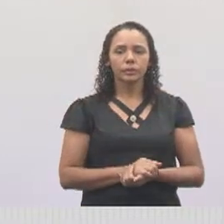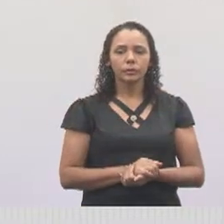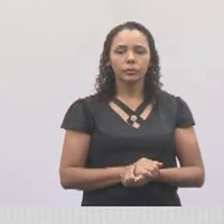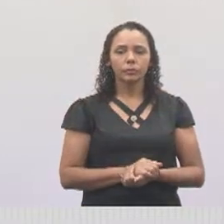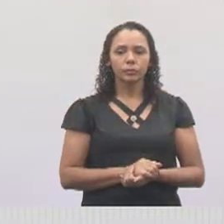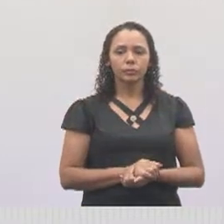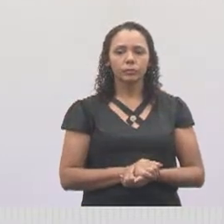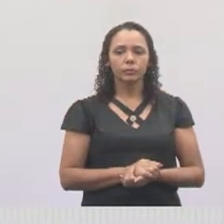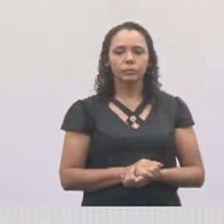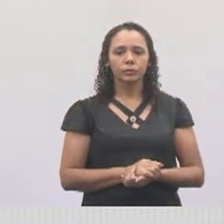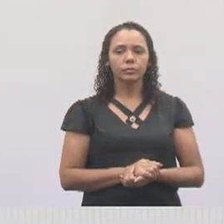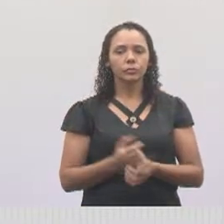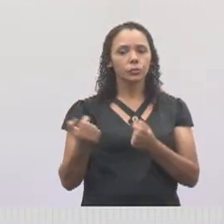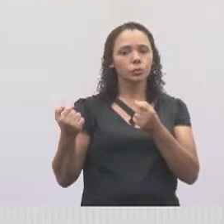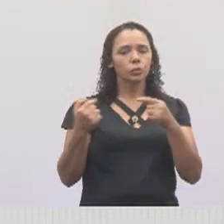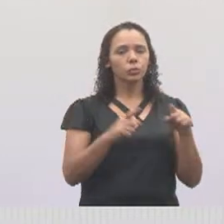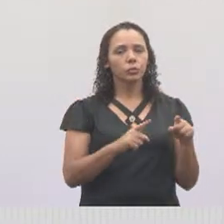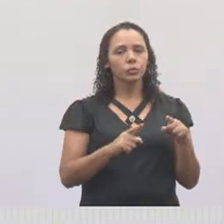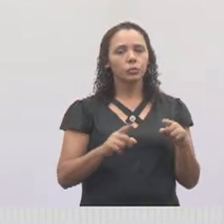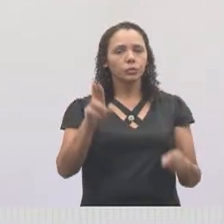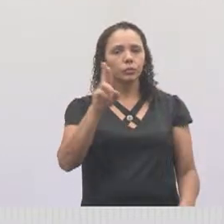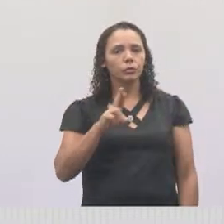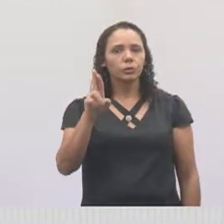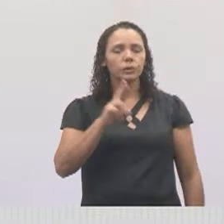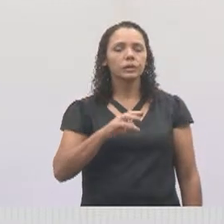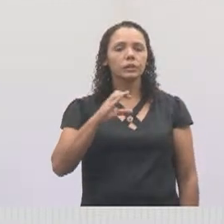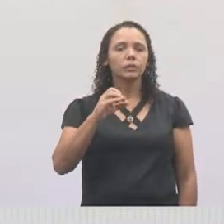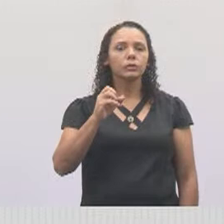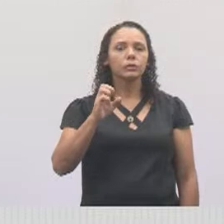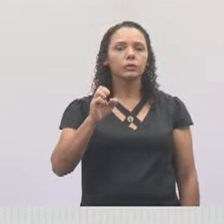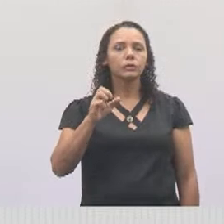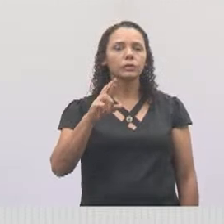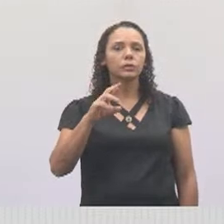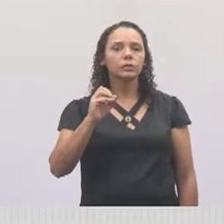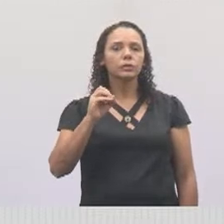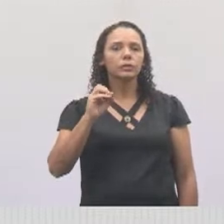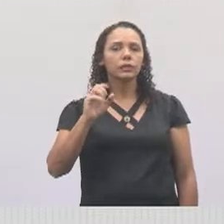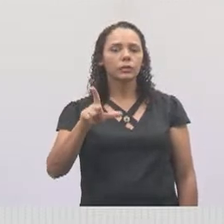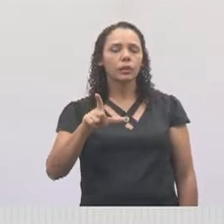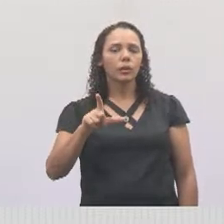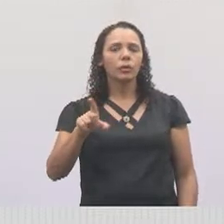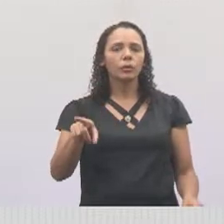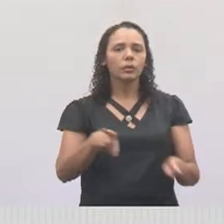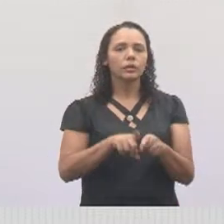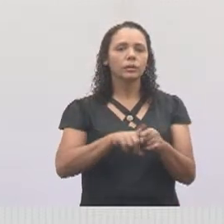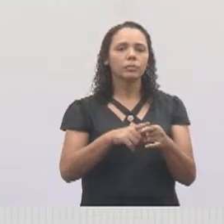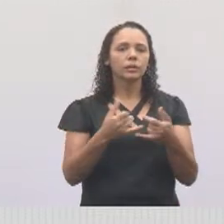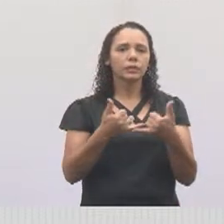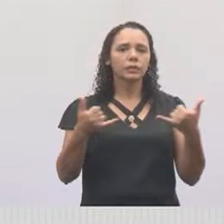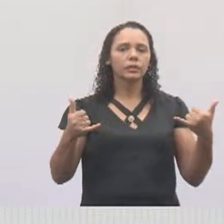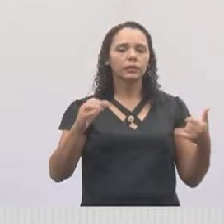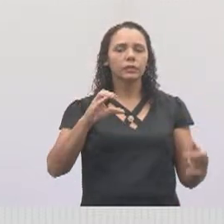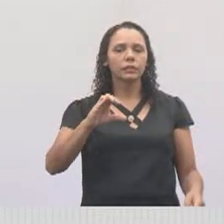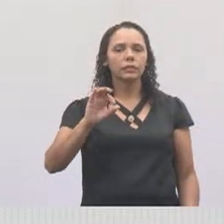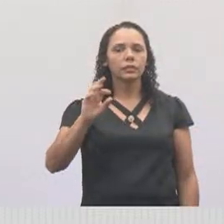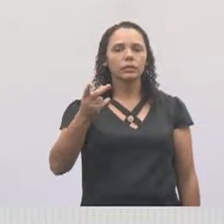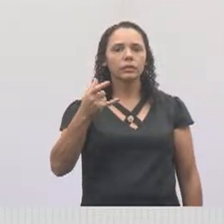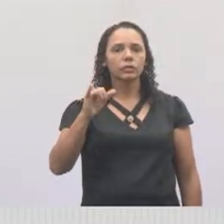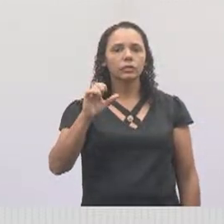o uso do CEROL e contra a linha chilena. Foi uma